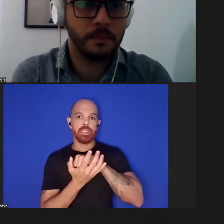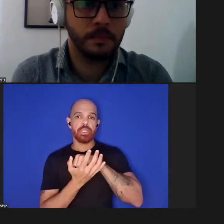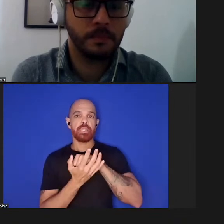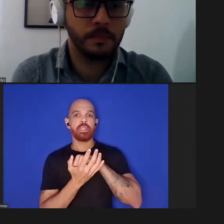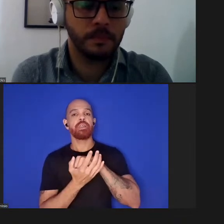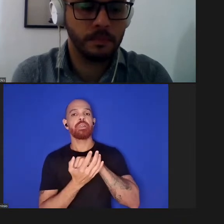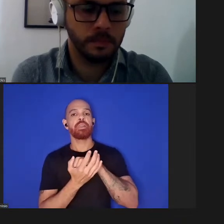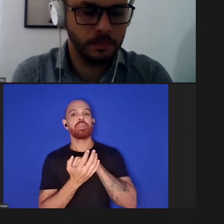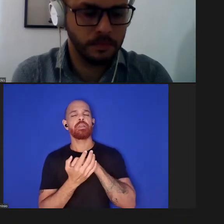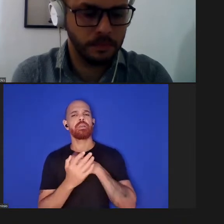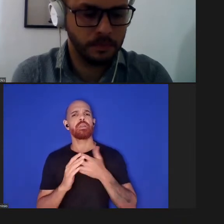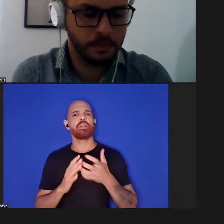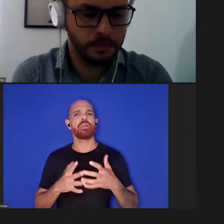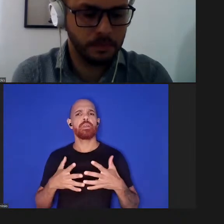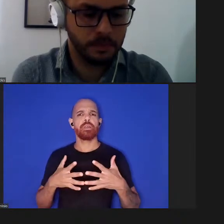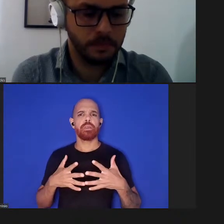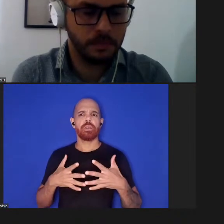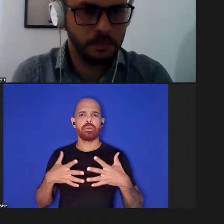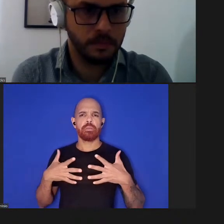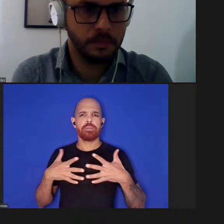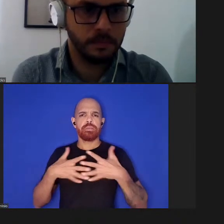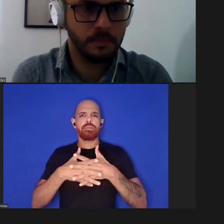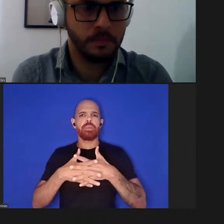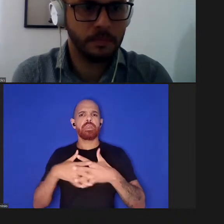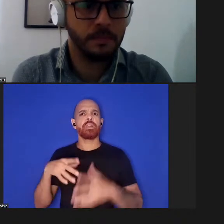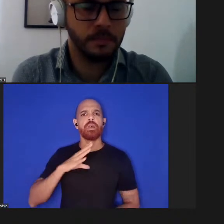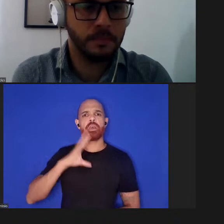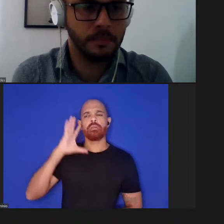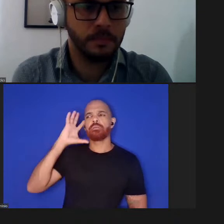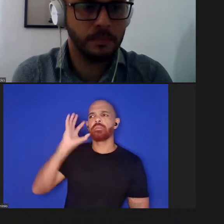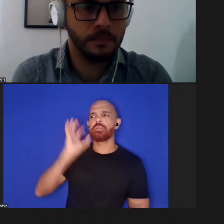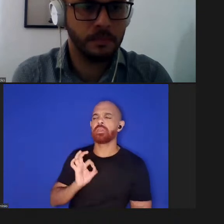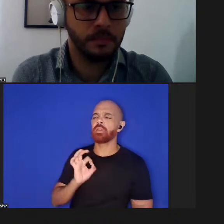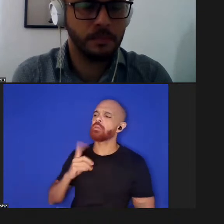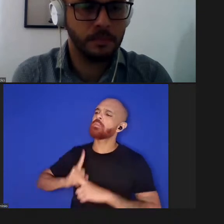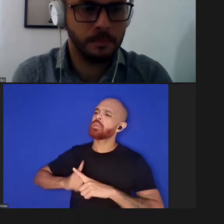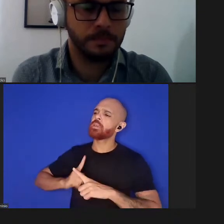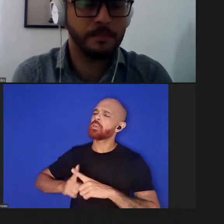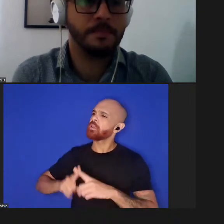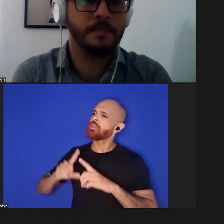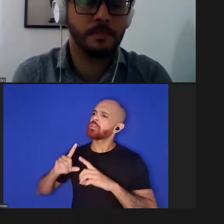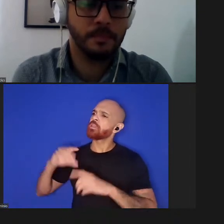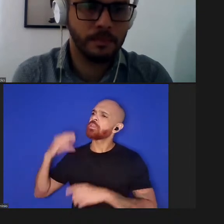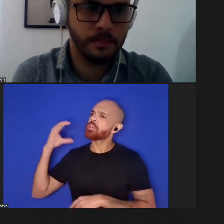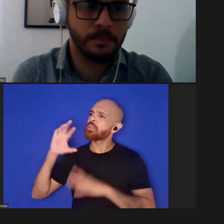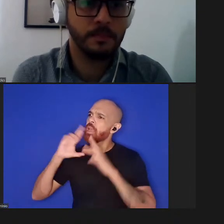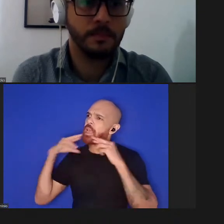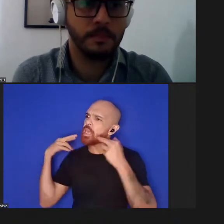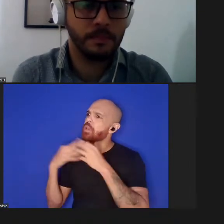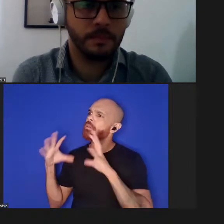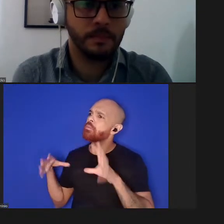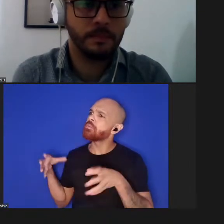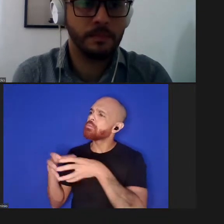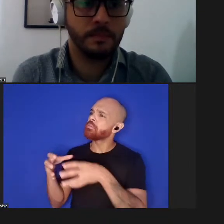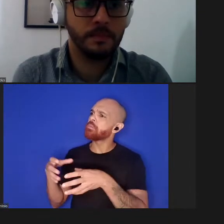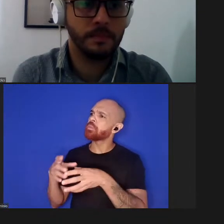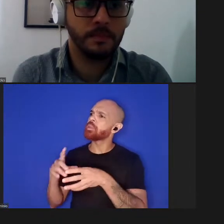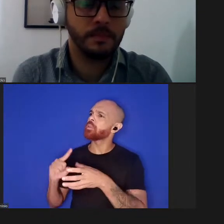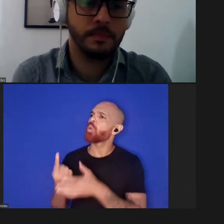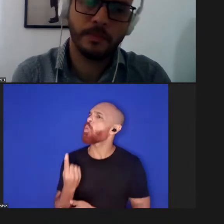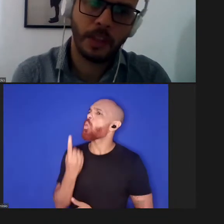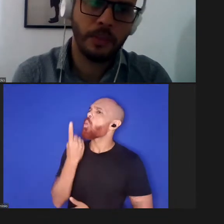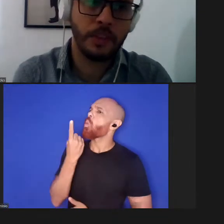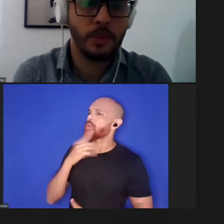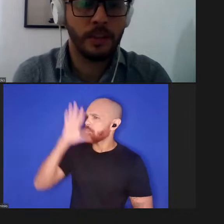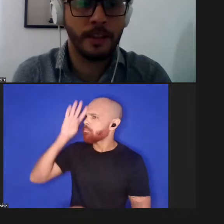perturbam o público que não entendem porque é que os cientistas não se reúnem e não chegam a uma conclusão clara